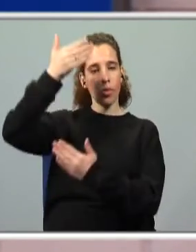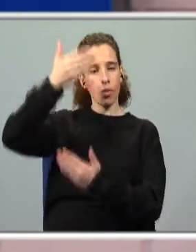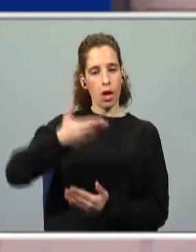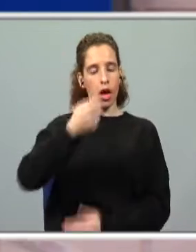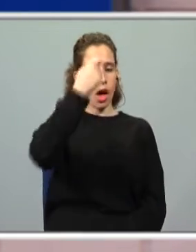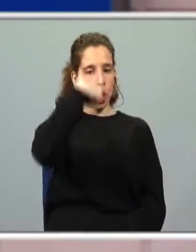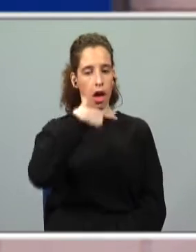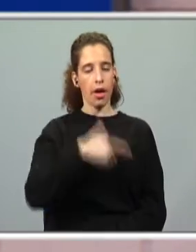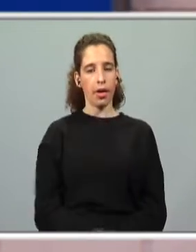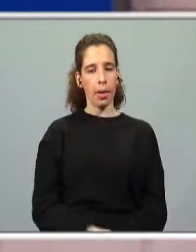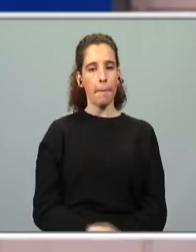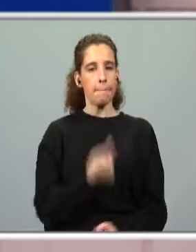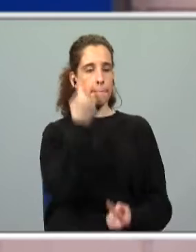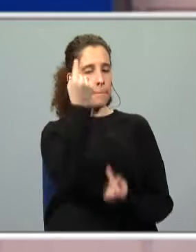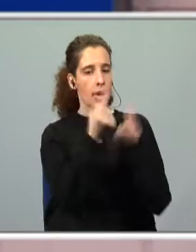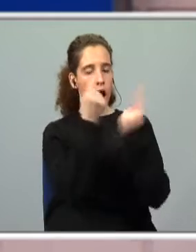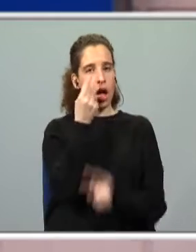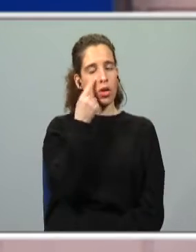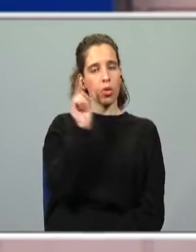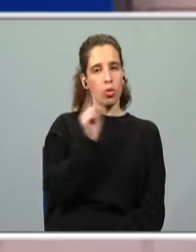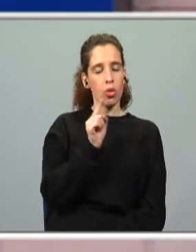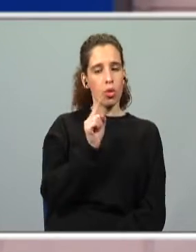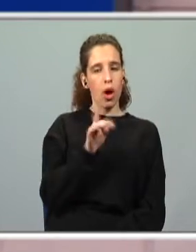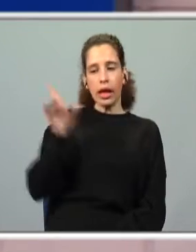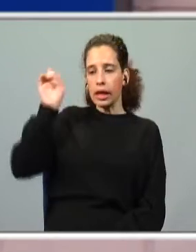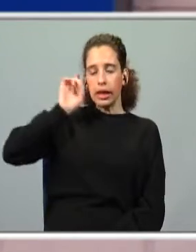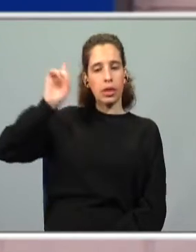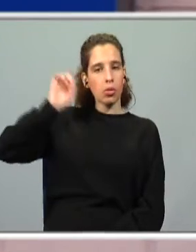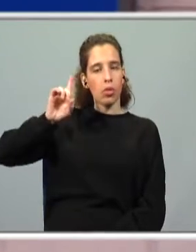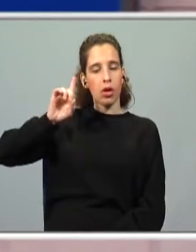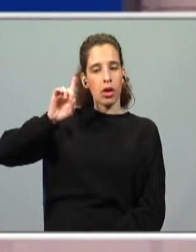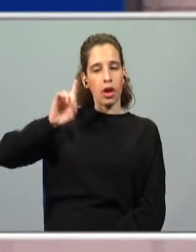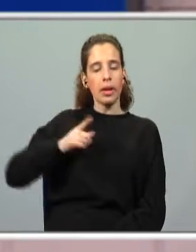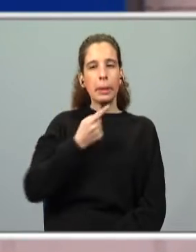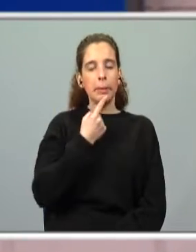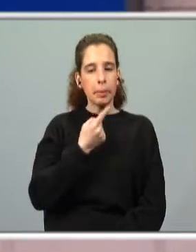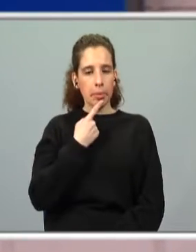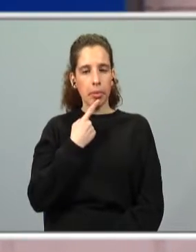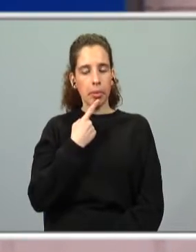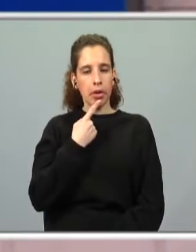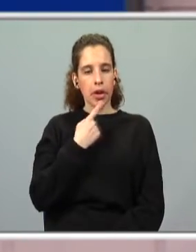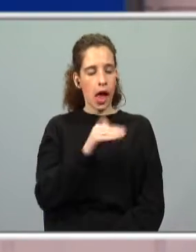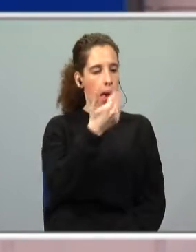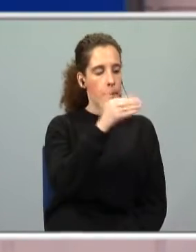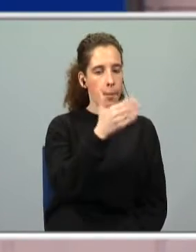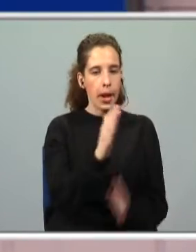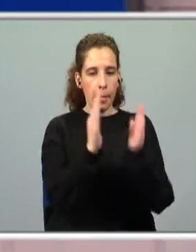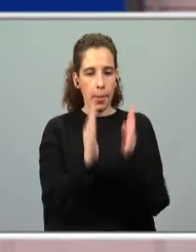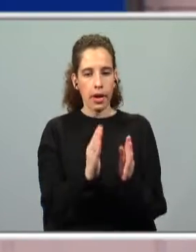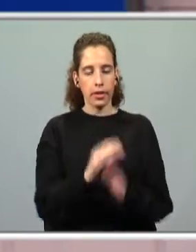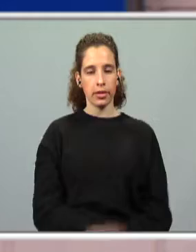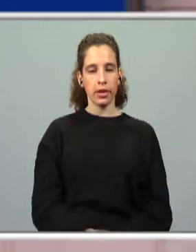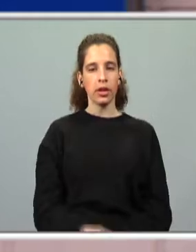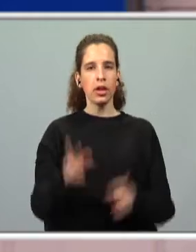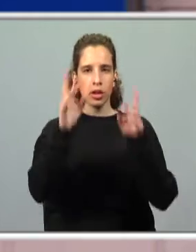para alguém que não a conhecesse, o que era importante, ficarem a perceber daquela primeira parte. E